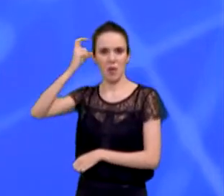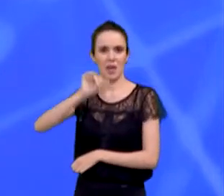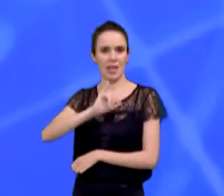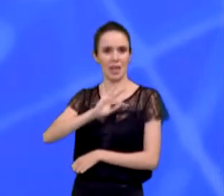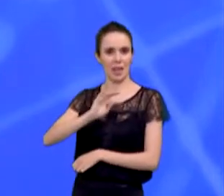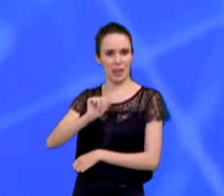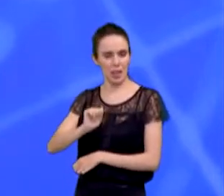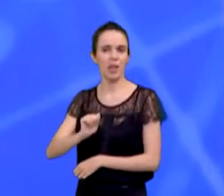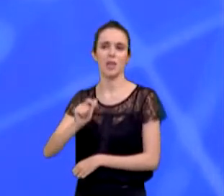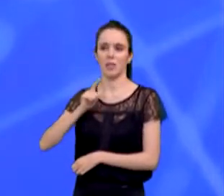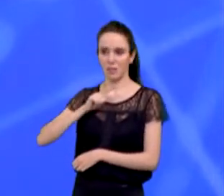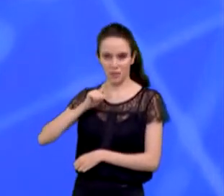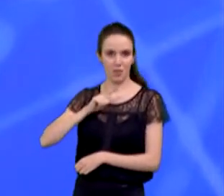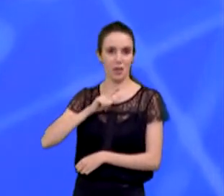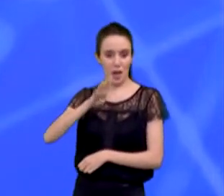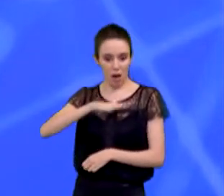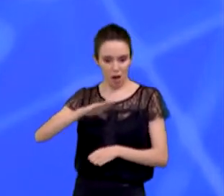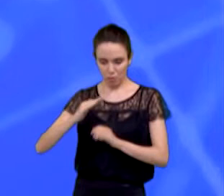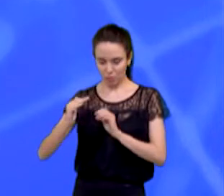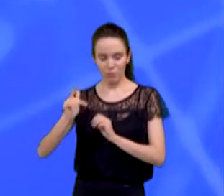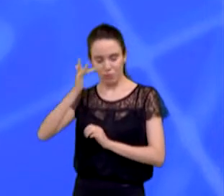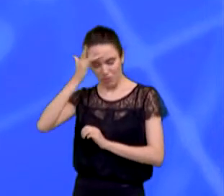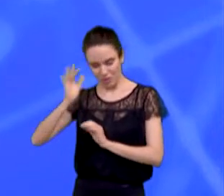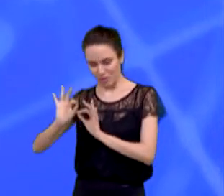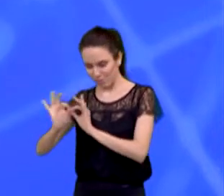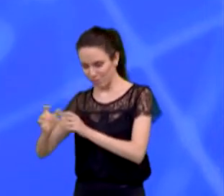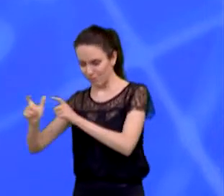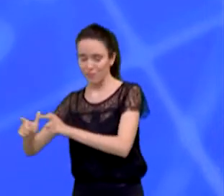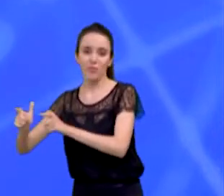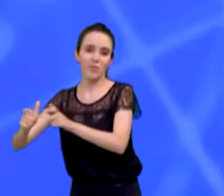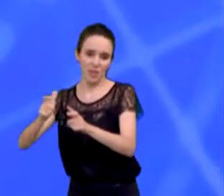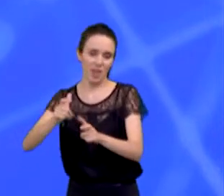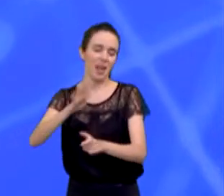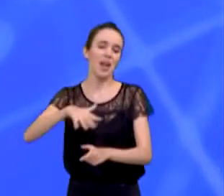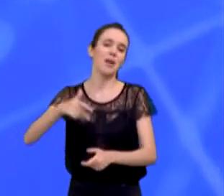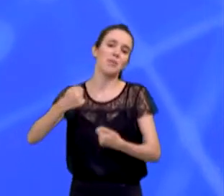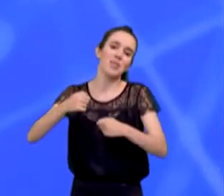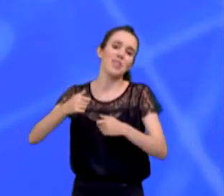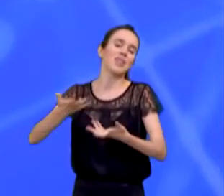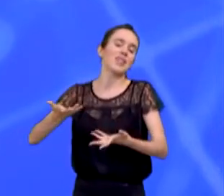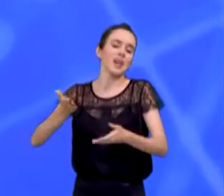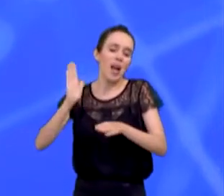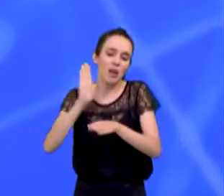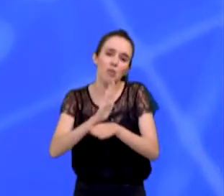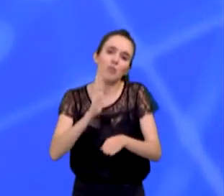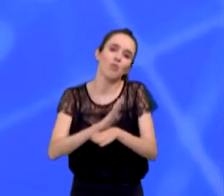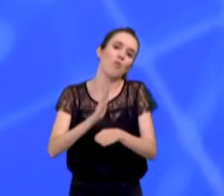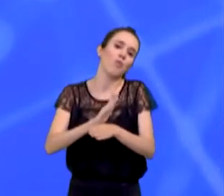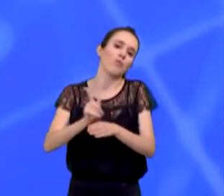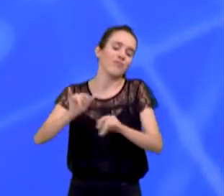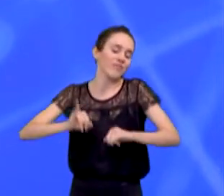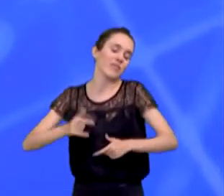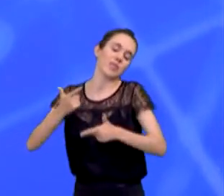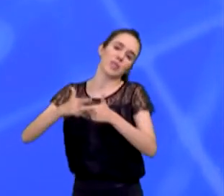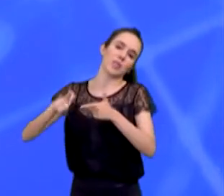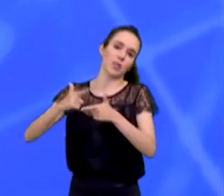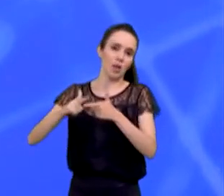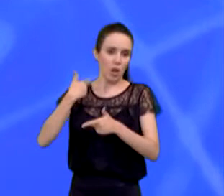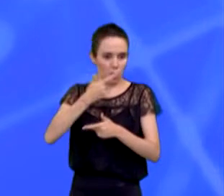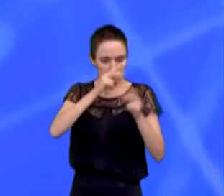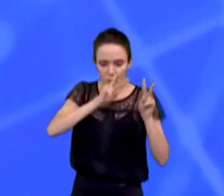a cidade. A periferia de São José dos Campos é a mais necessitada. O nosso olhar é para as pessoas